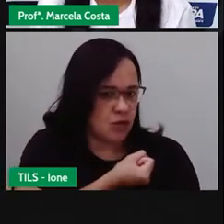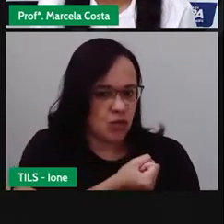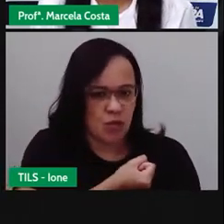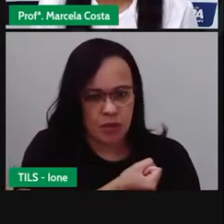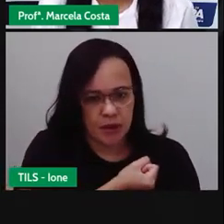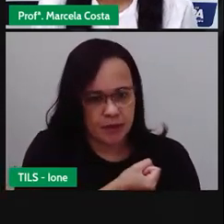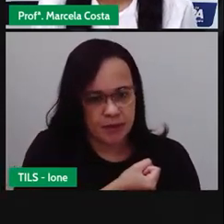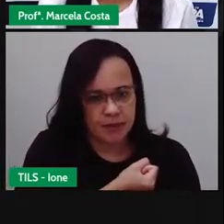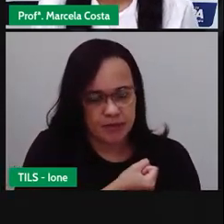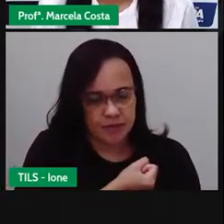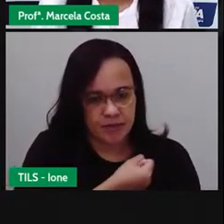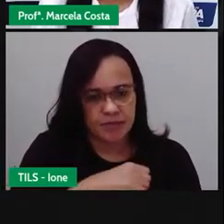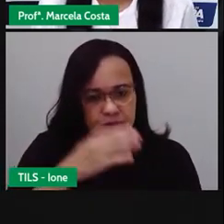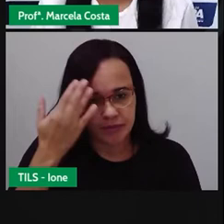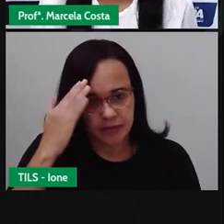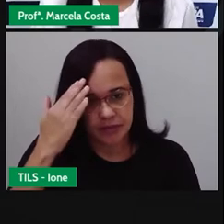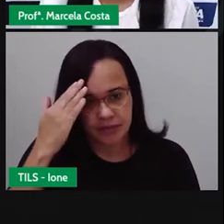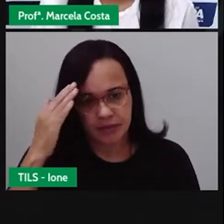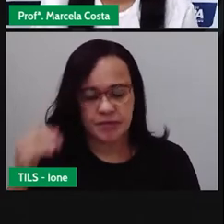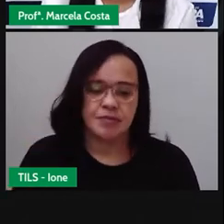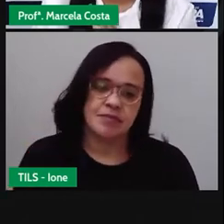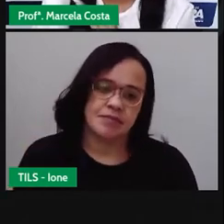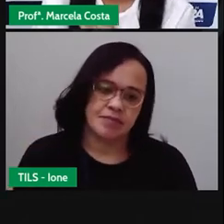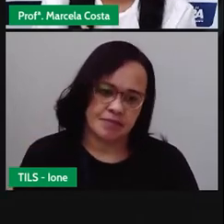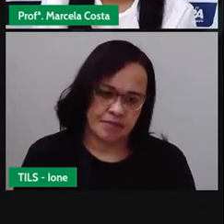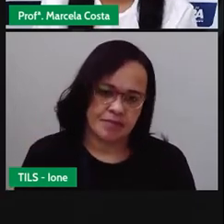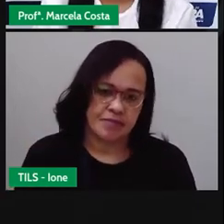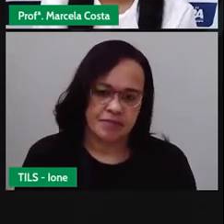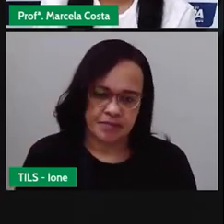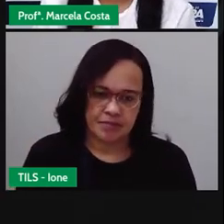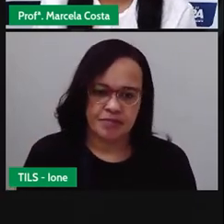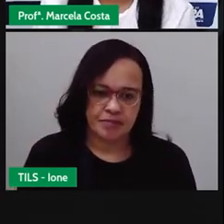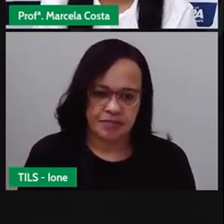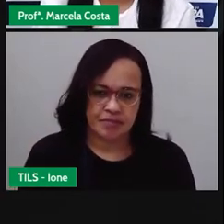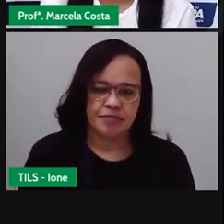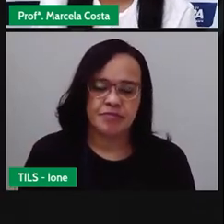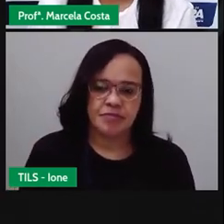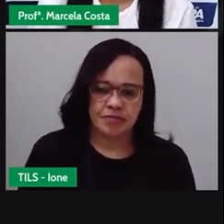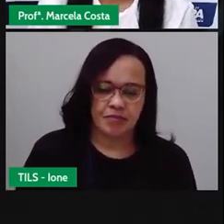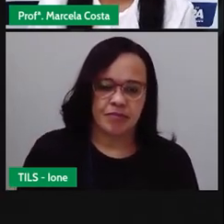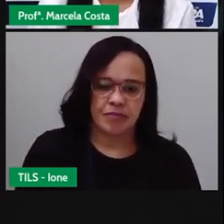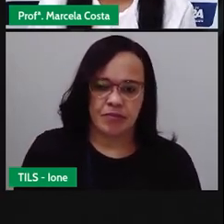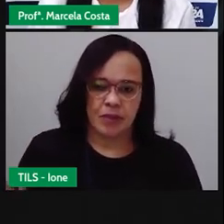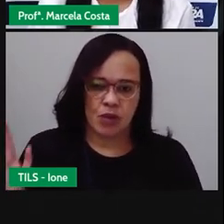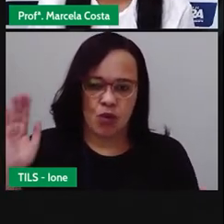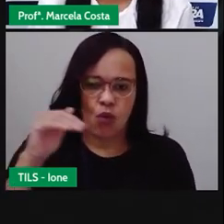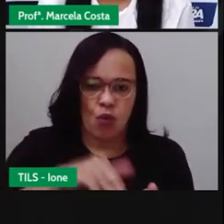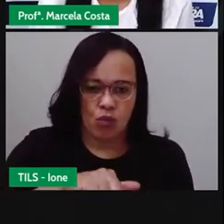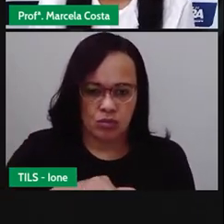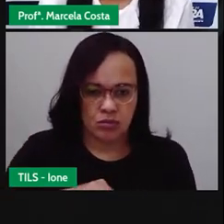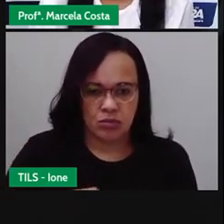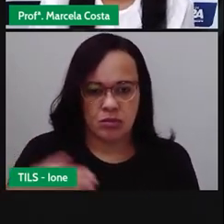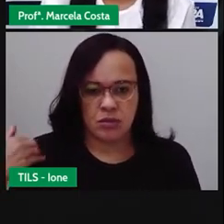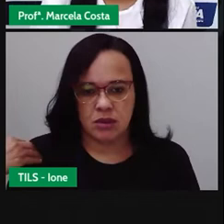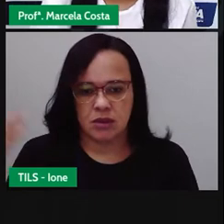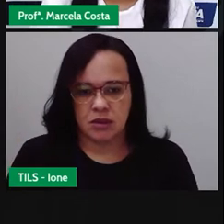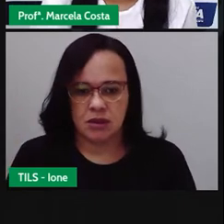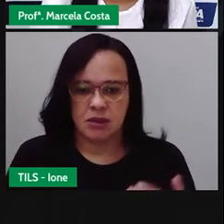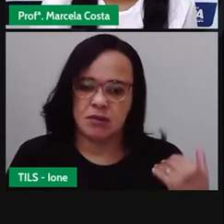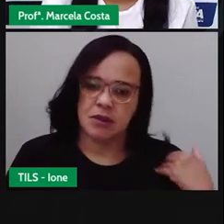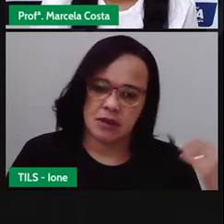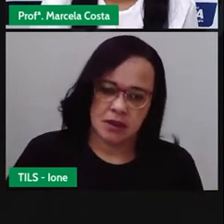parte aqui das unidades, tá? Então, primeiro, sempre vai ser da direita para a